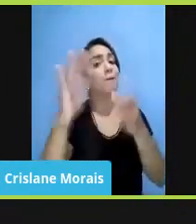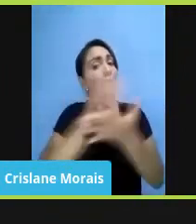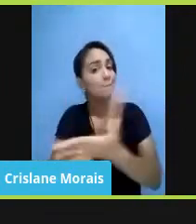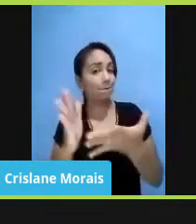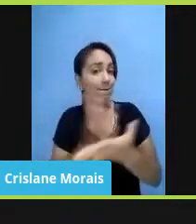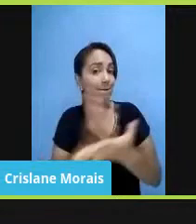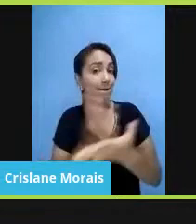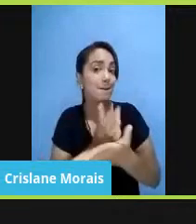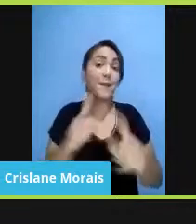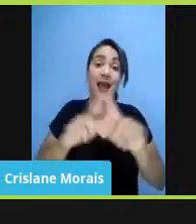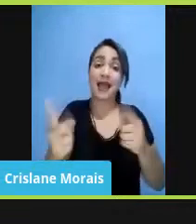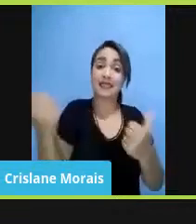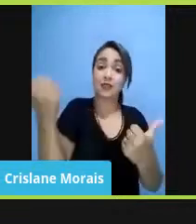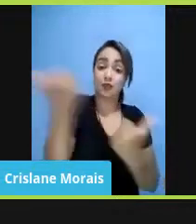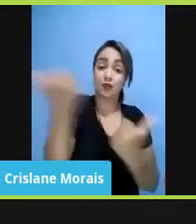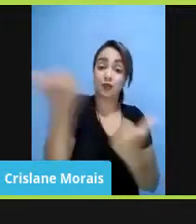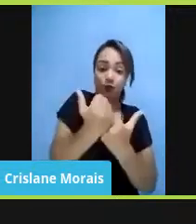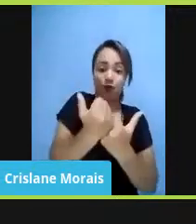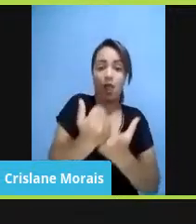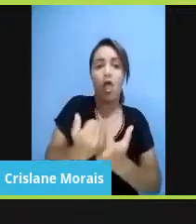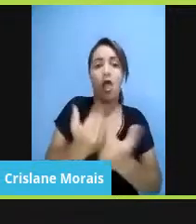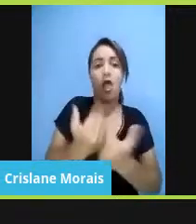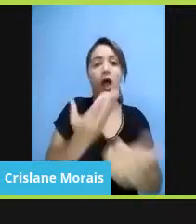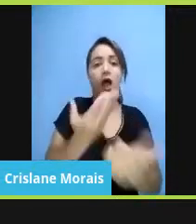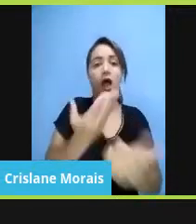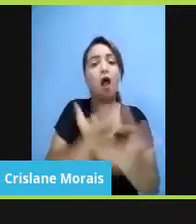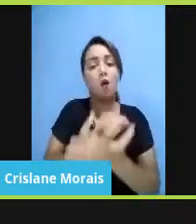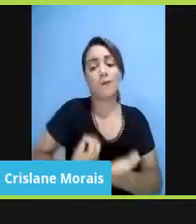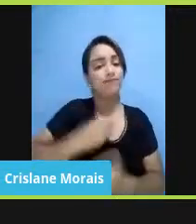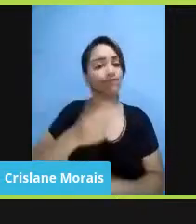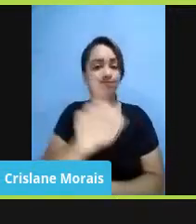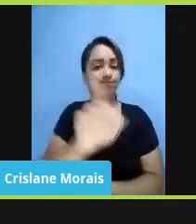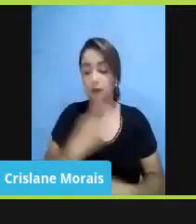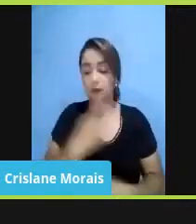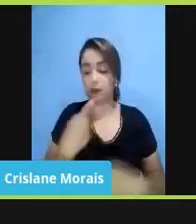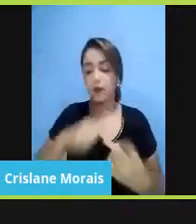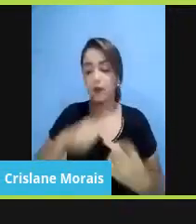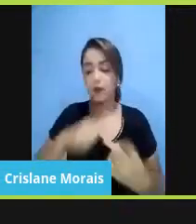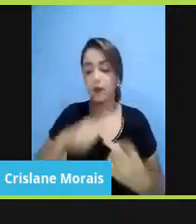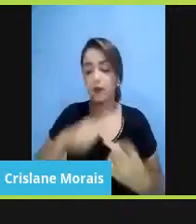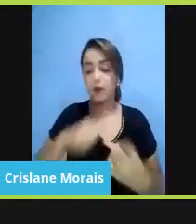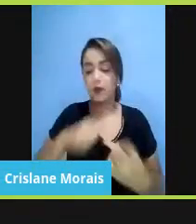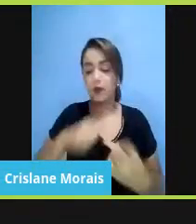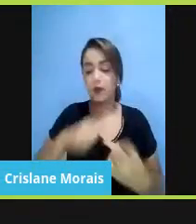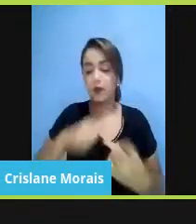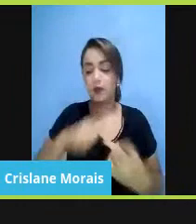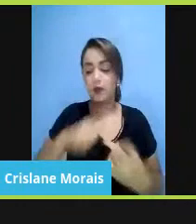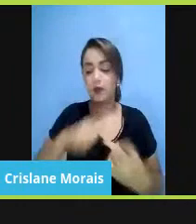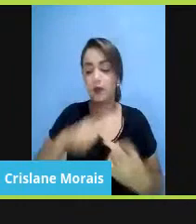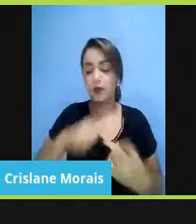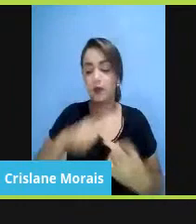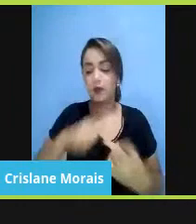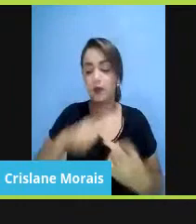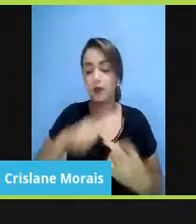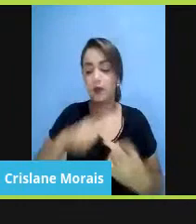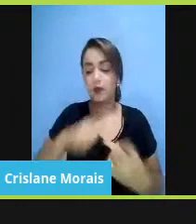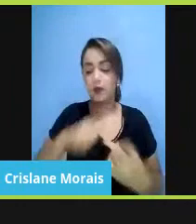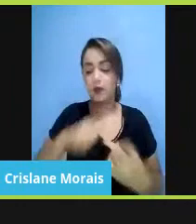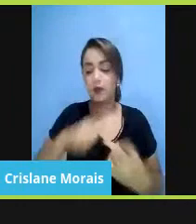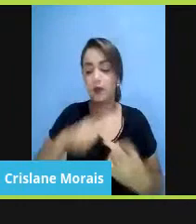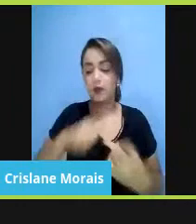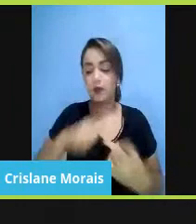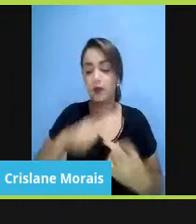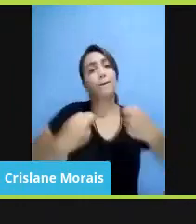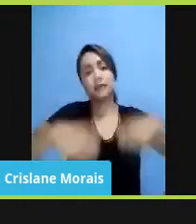não substitui a aula presencial, porque a diversidade, ela é feita dos encontros. E os encontros, como eu disse para vocês, elas